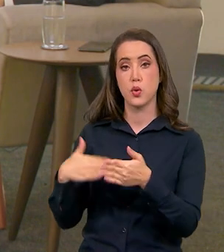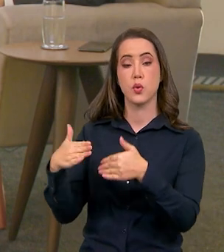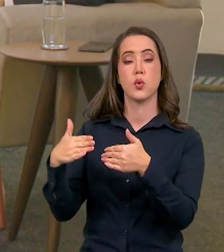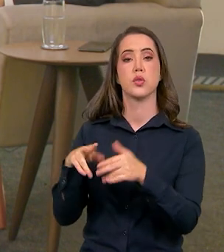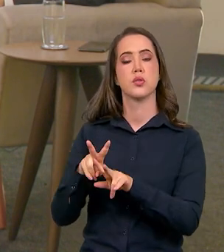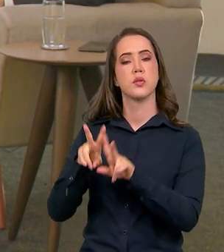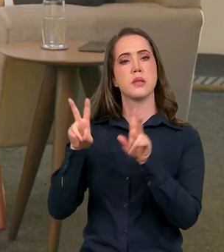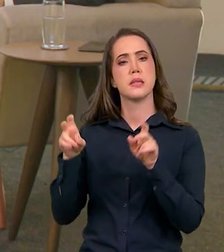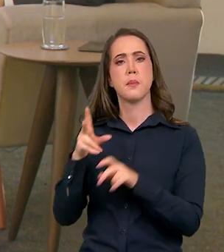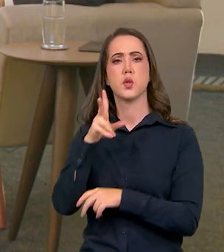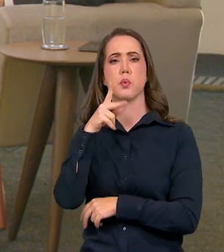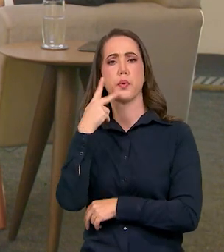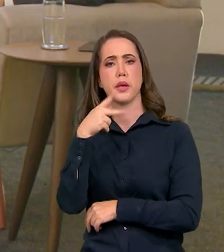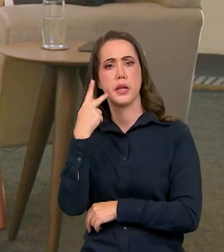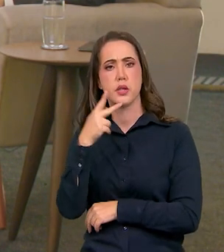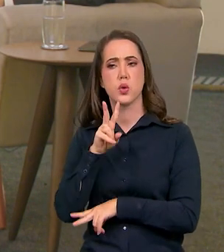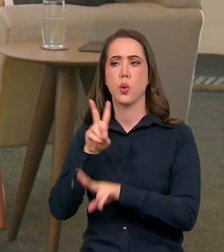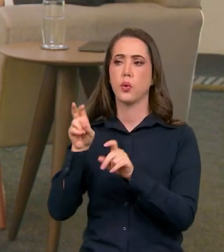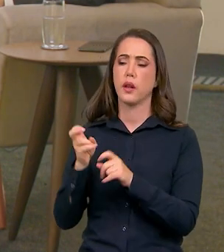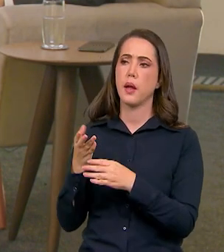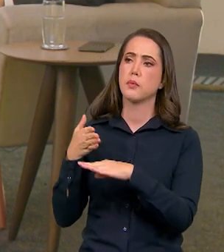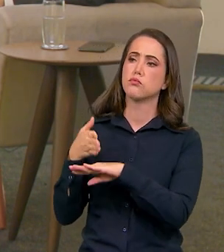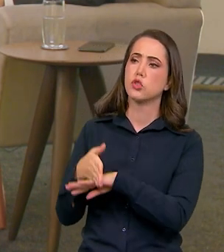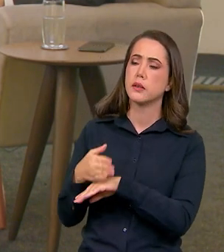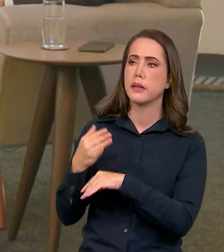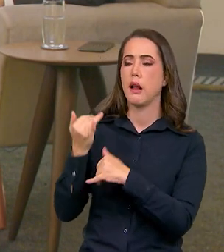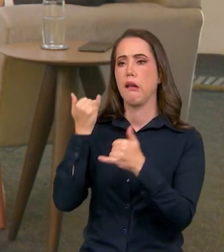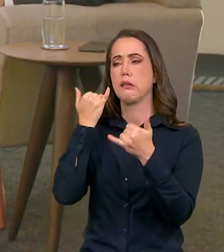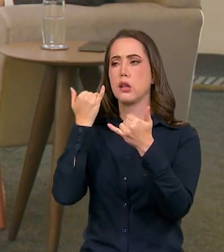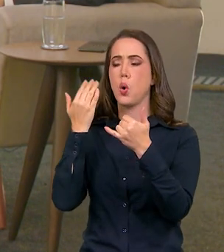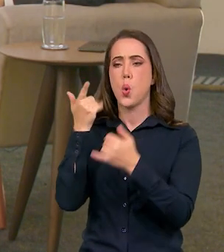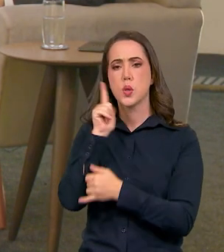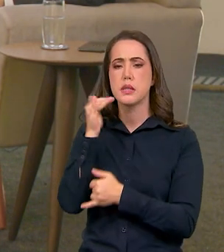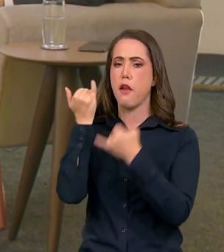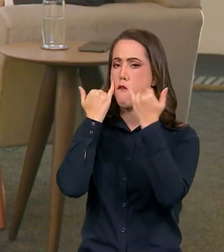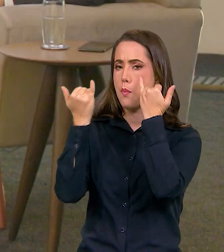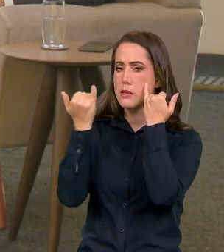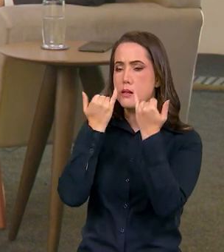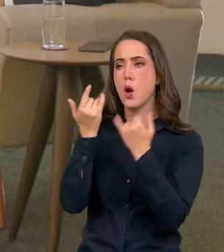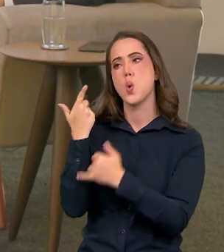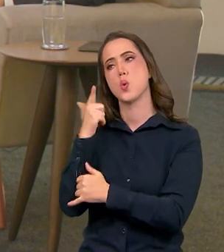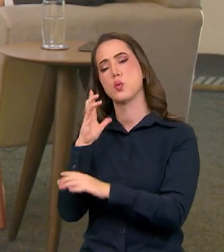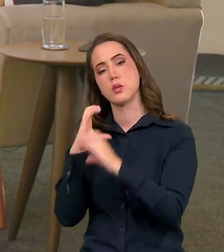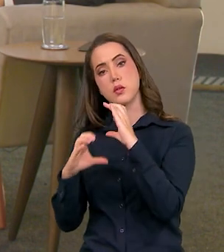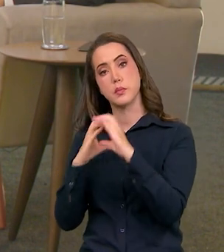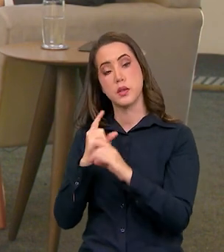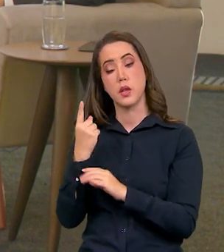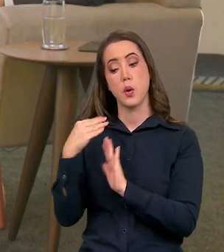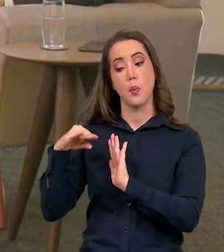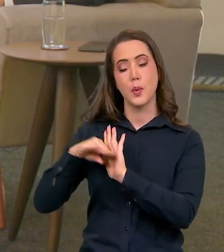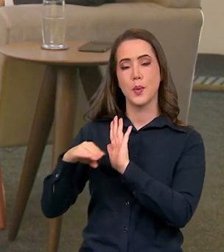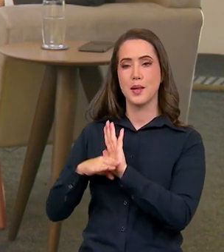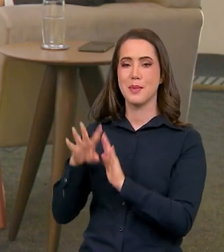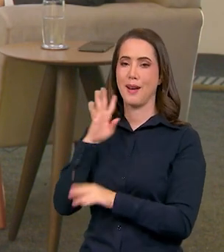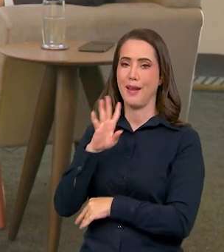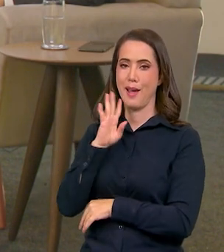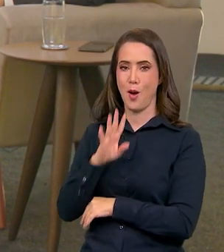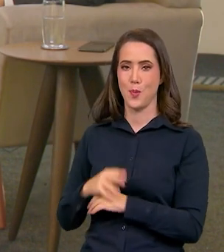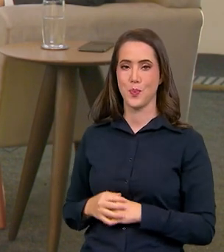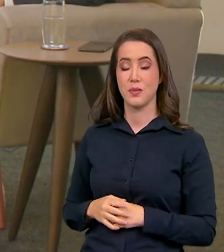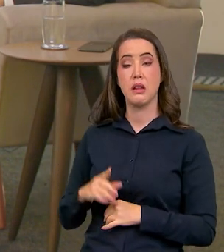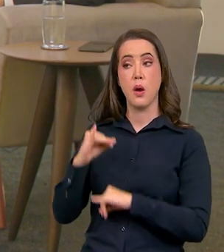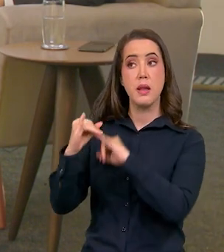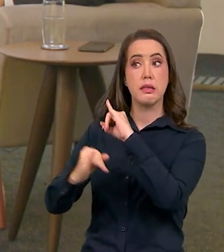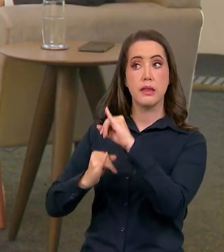continuidade a essa política de acesso à informação, à comunicação, tem um programa do Ministério das Comunicações que é bem legal que é o Internet